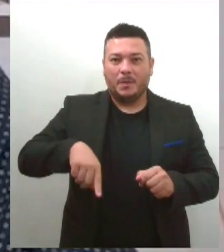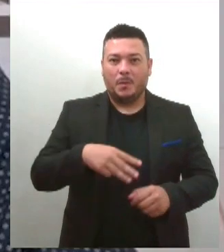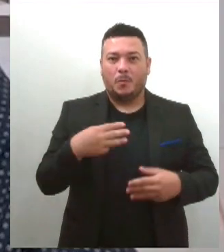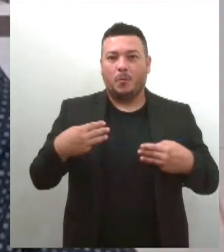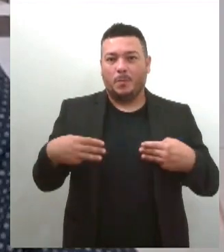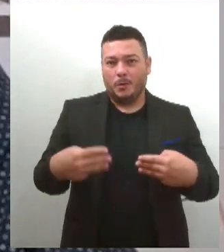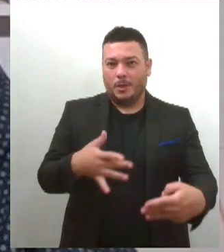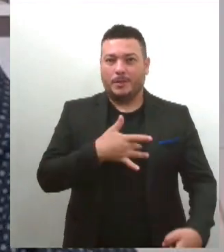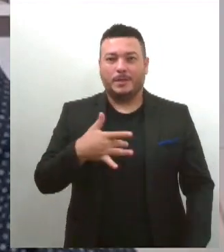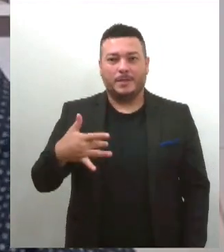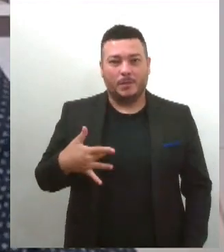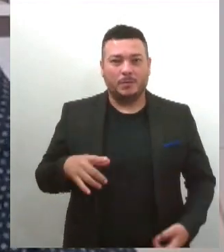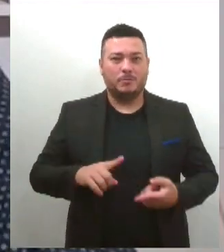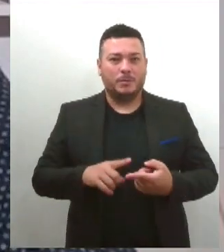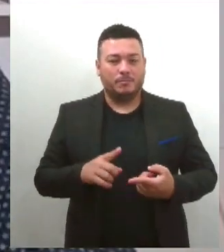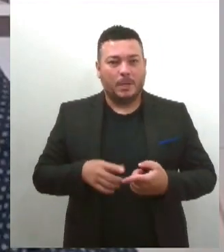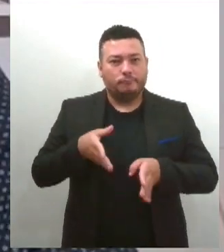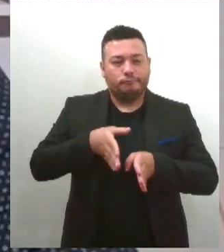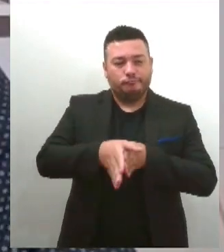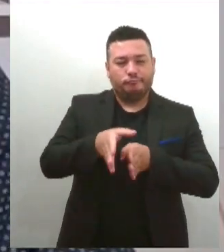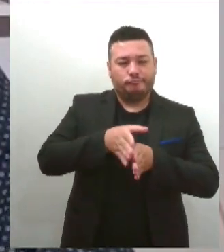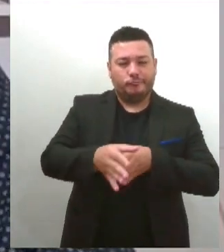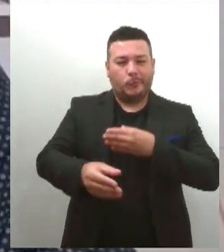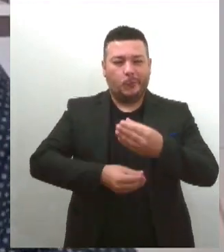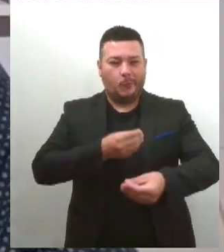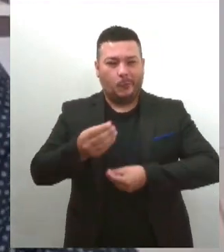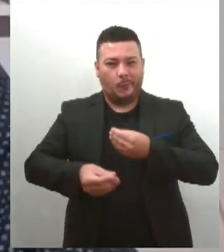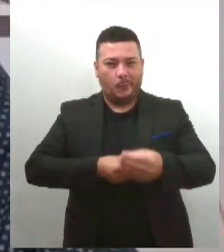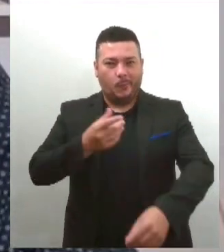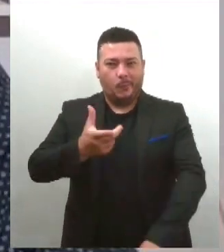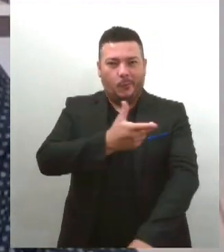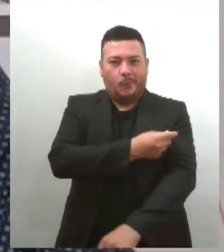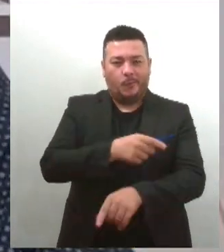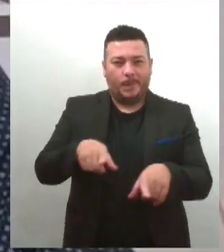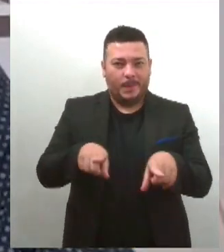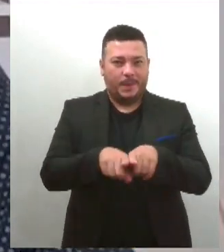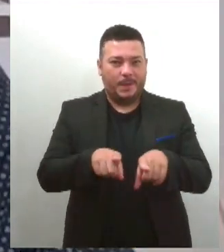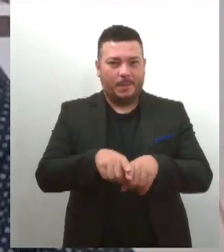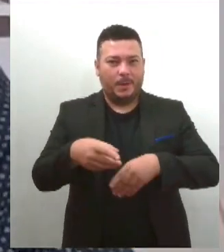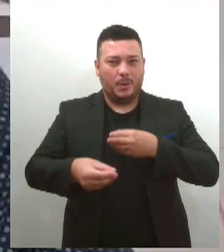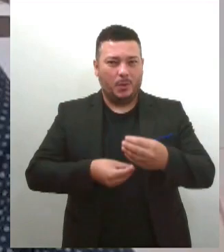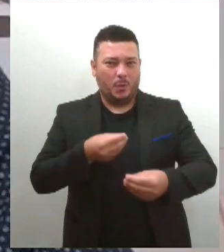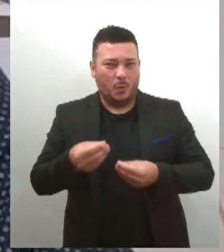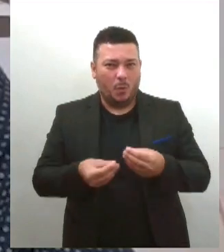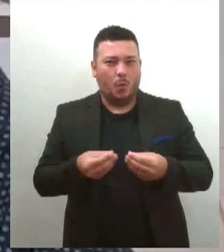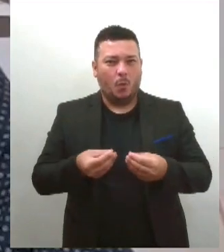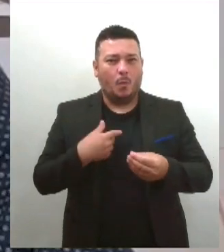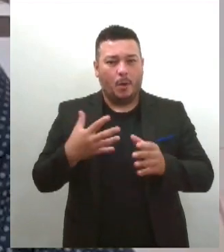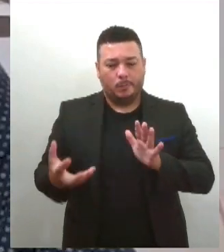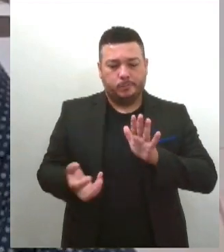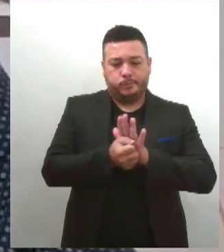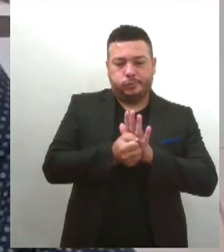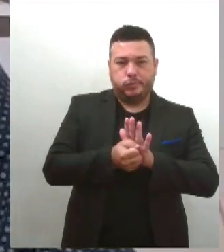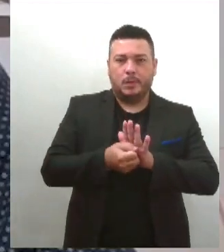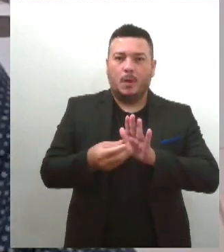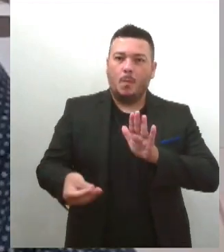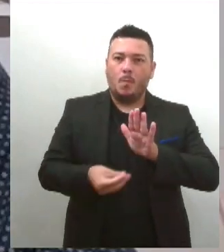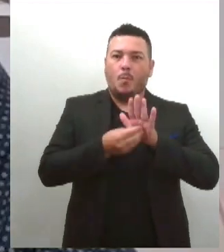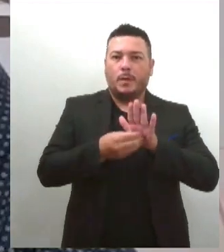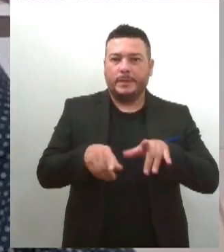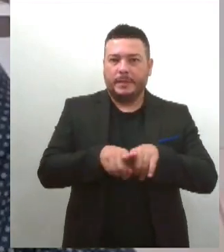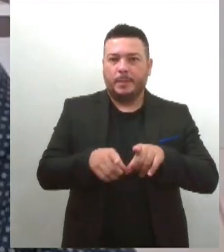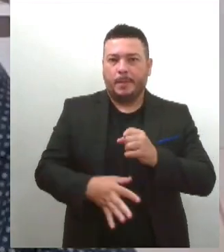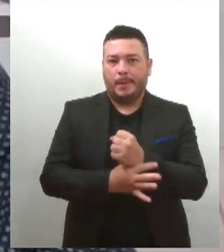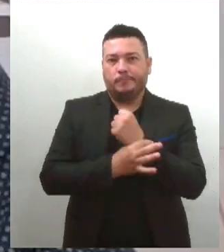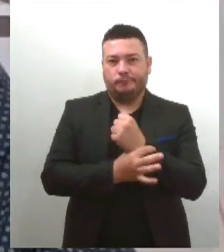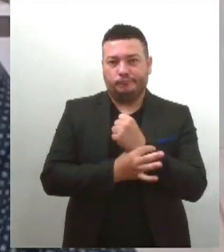orientar quanto à aplicação e também quanto ao registro adequado dessas doses para que se garanta que a